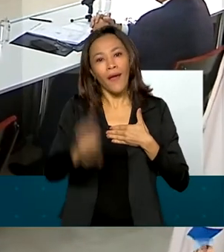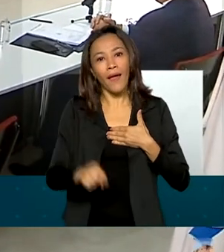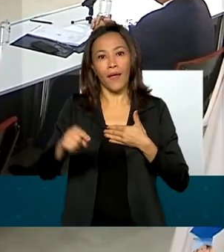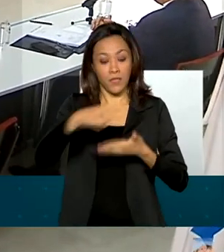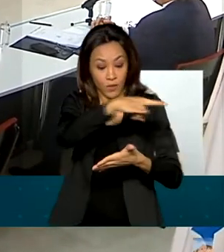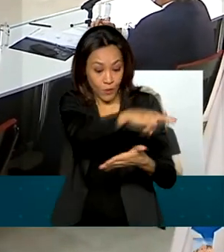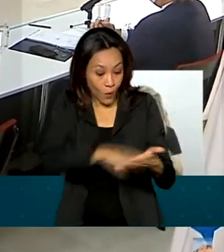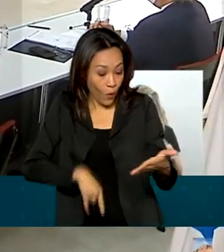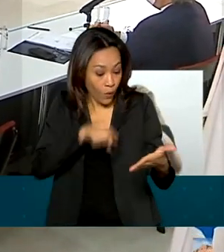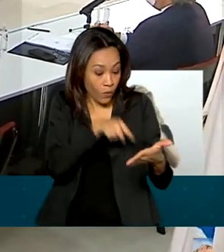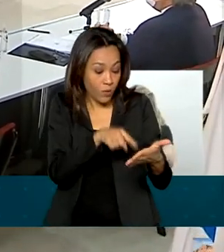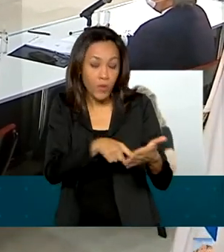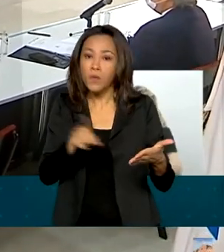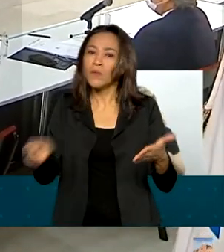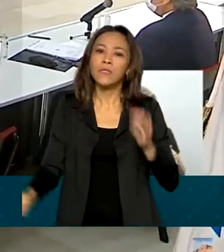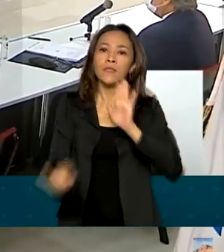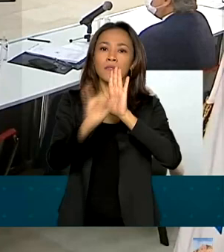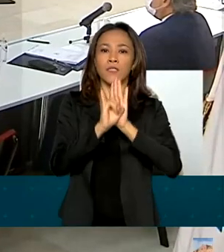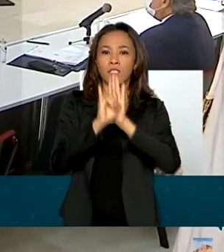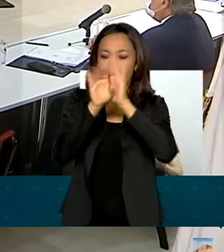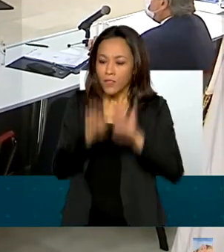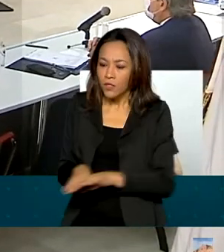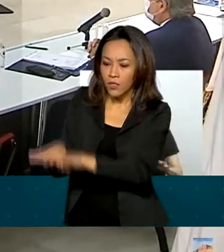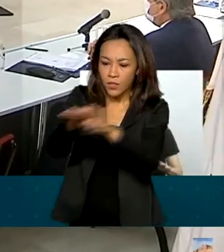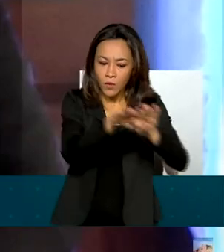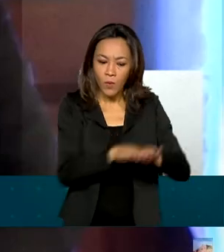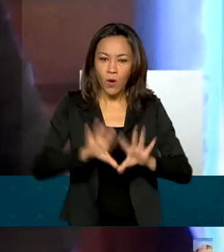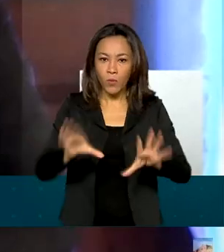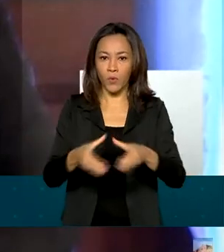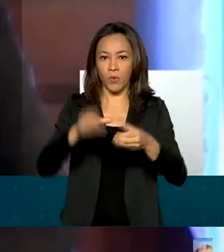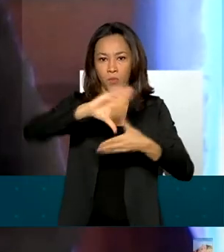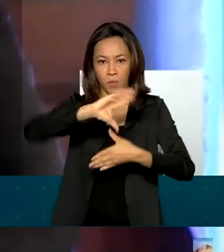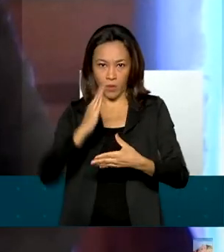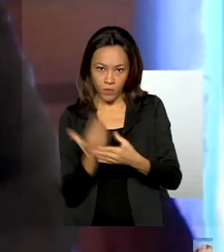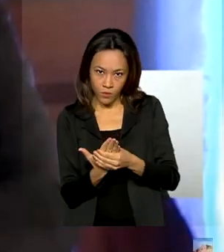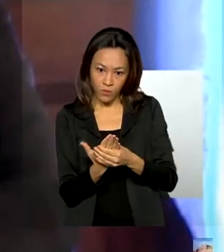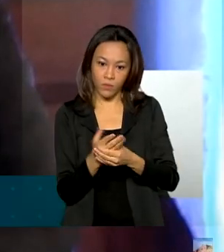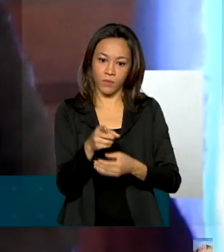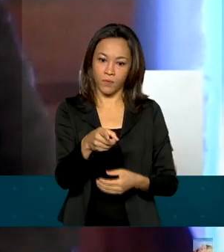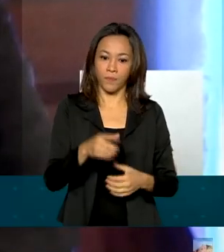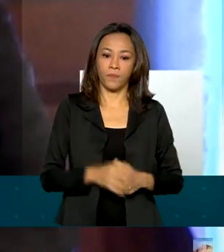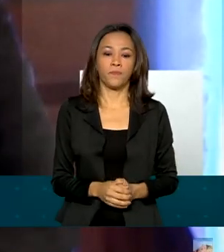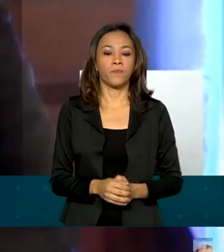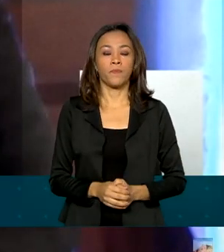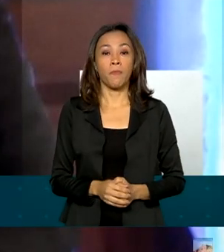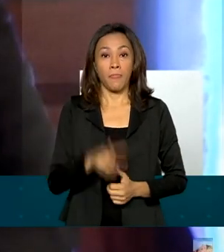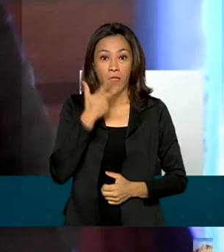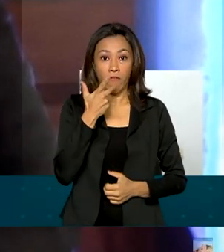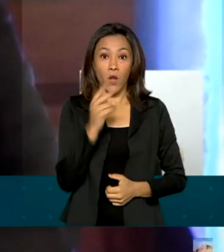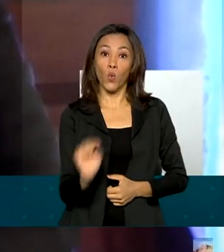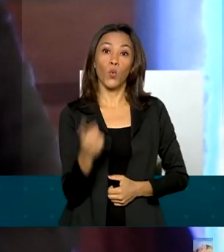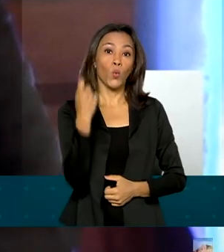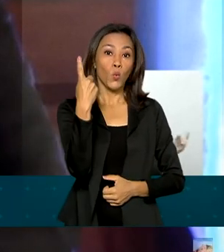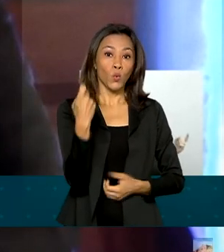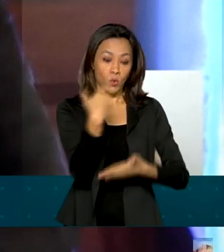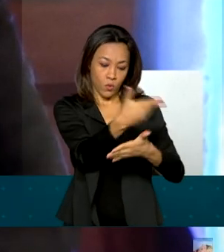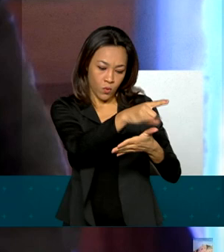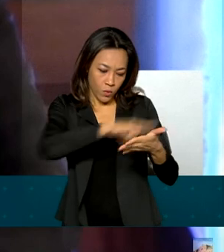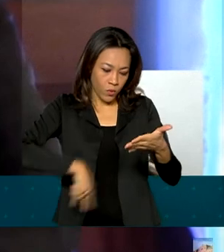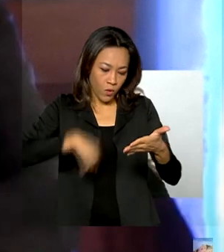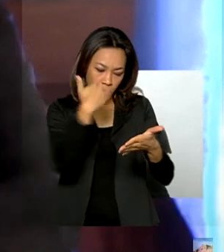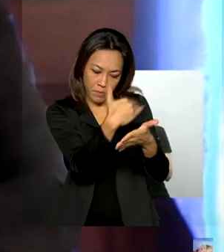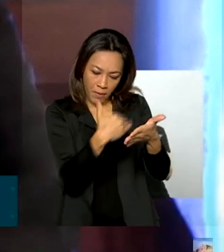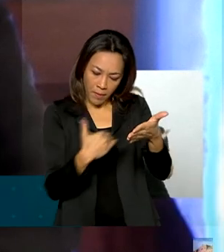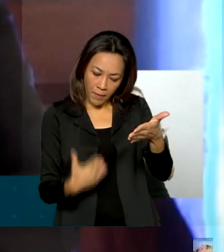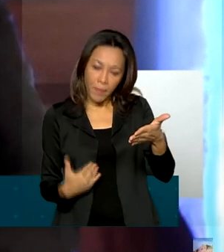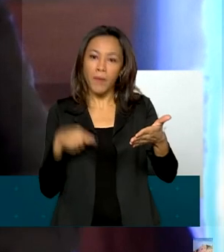documento para trazer uma identidade comum para o Mercosul. Que compila em um único documento os direitos